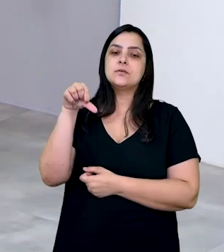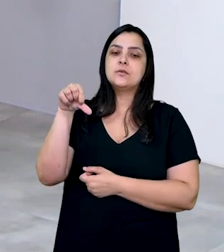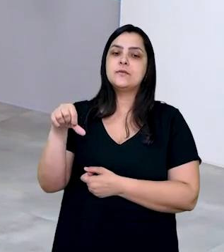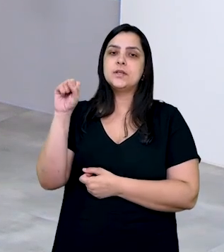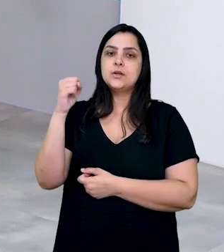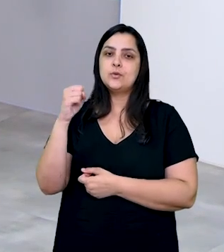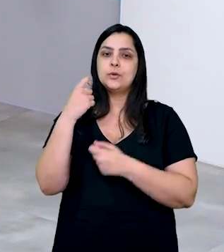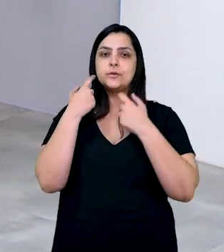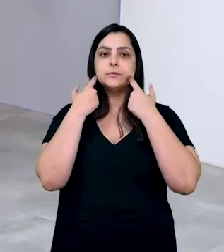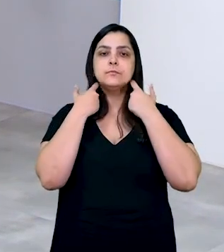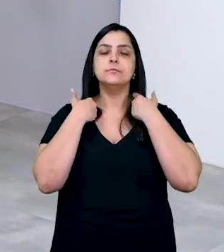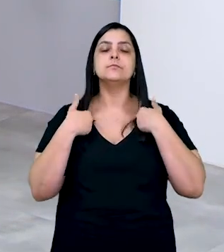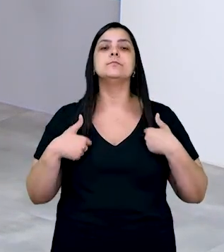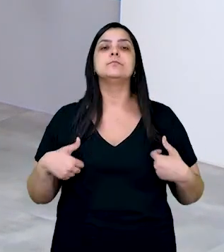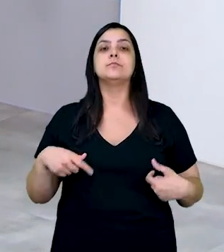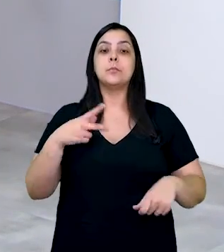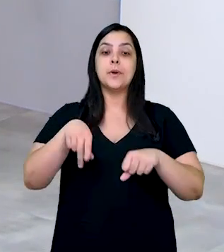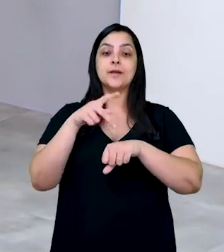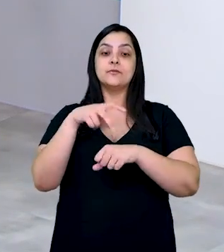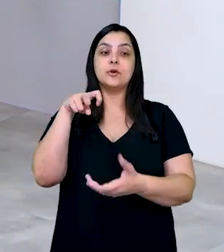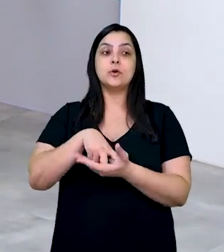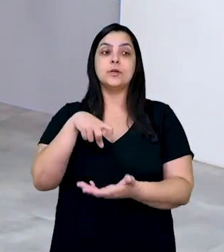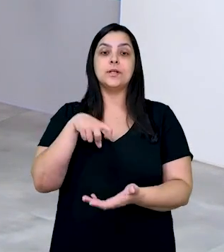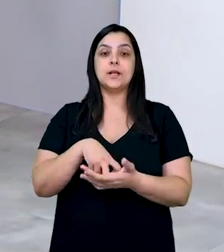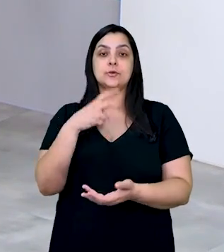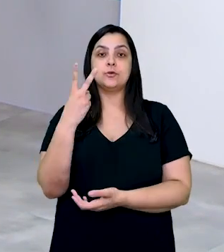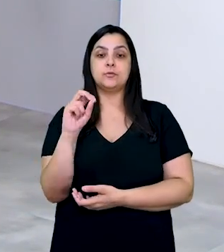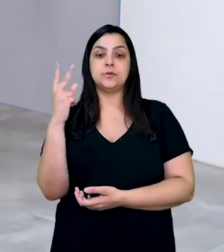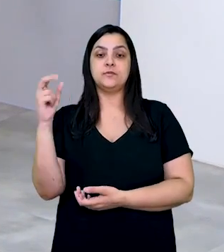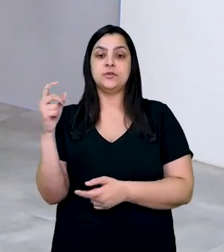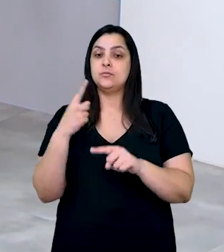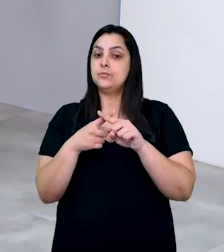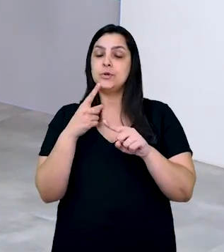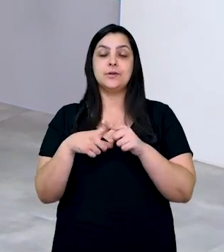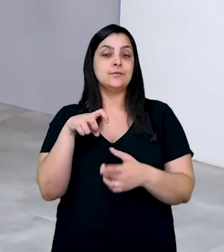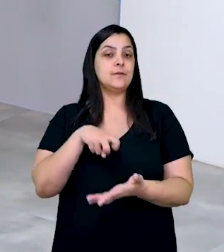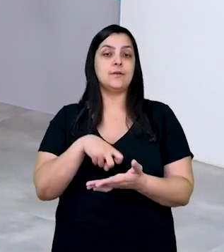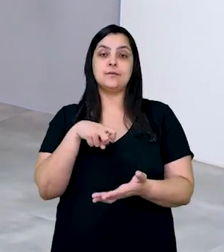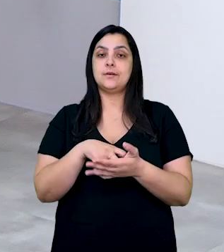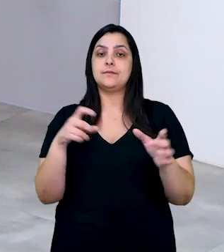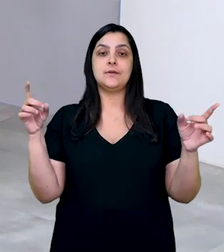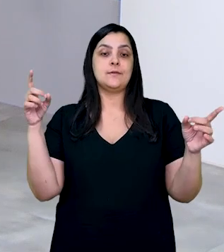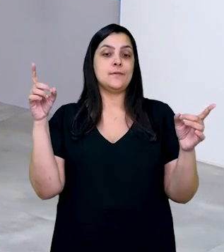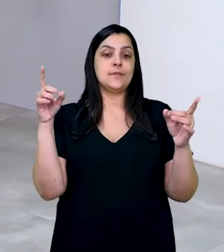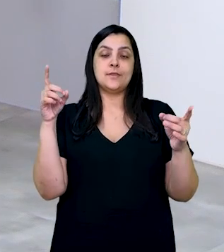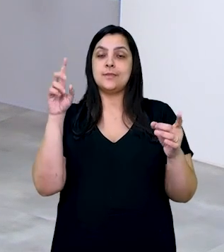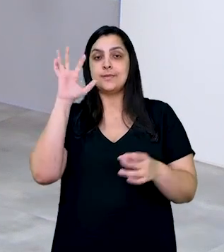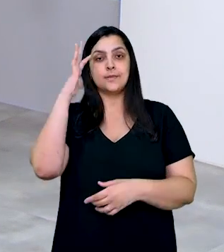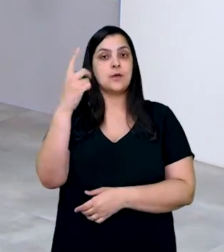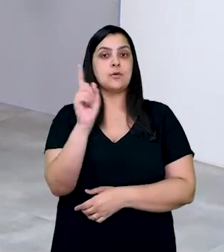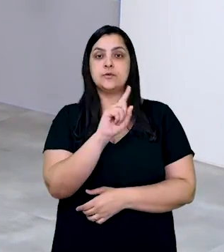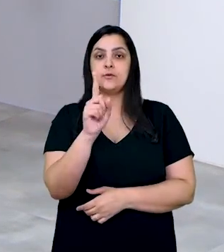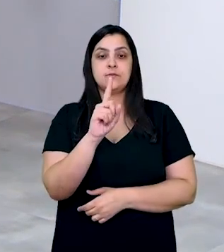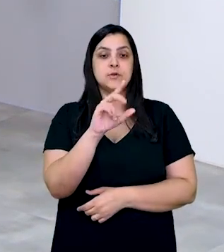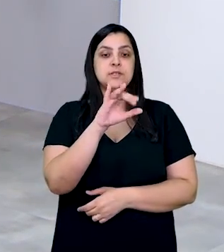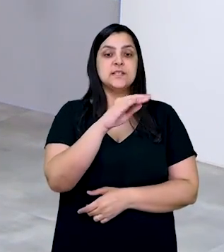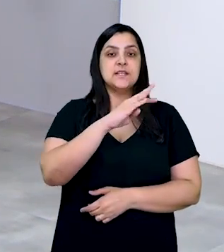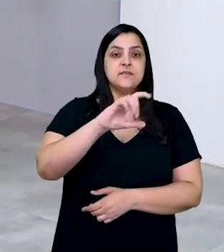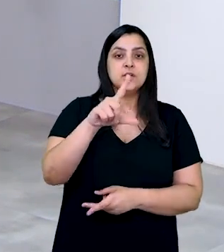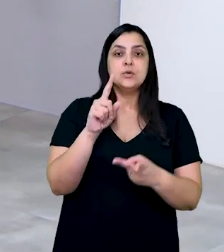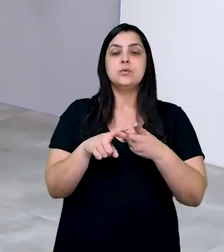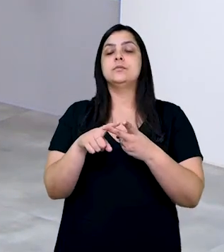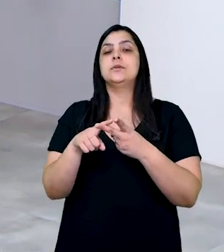1998. O país foi condenado em 2020 por não concluir as sentenças cíveis e trabalhistas